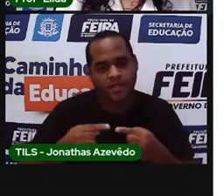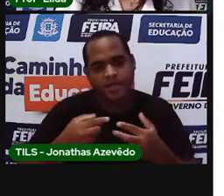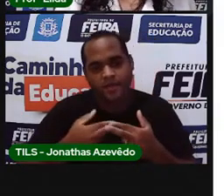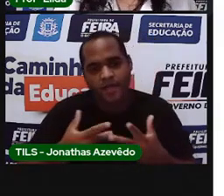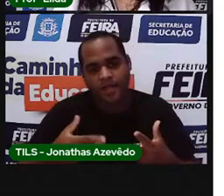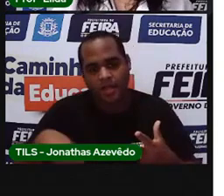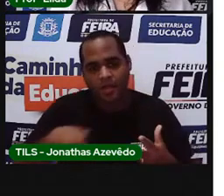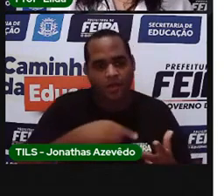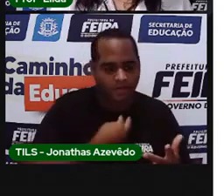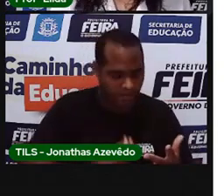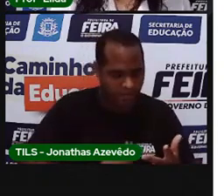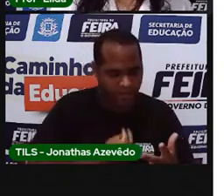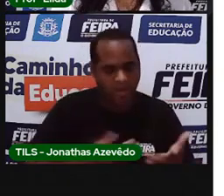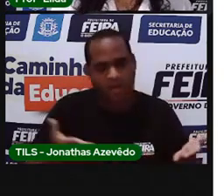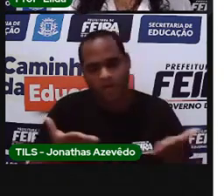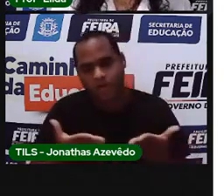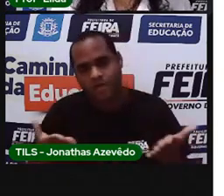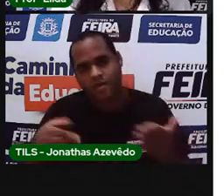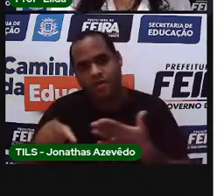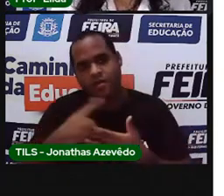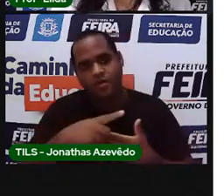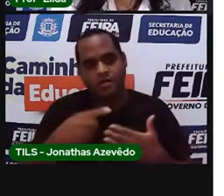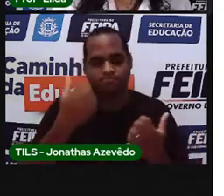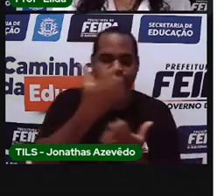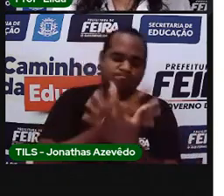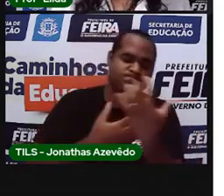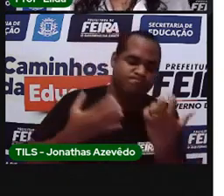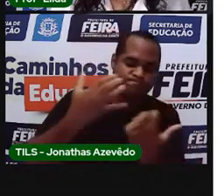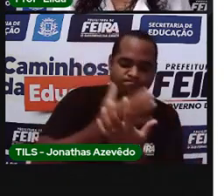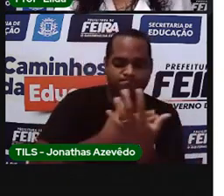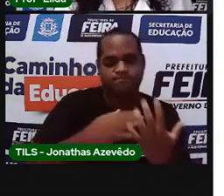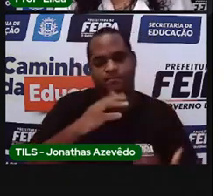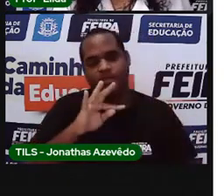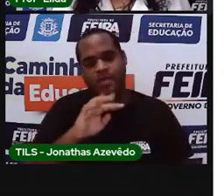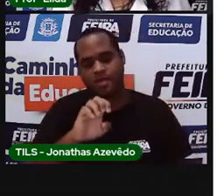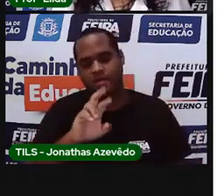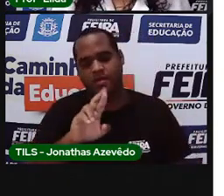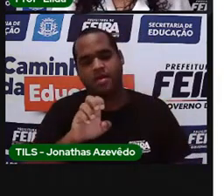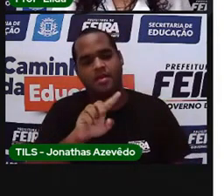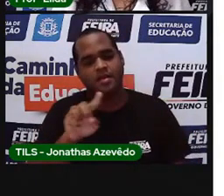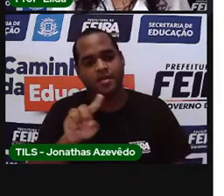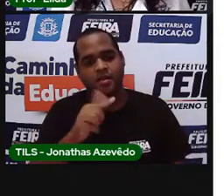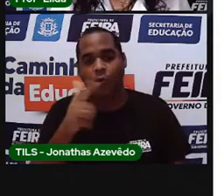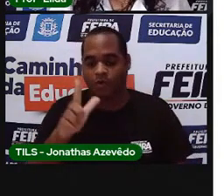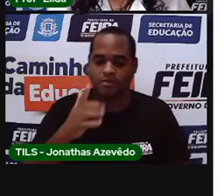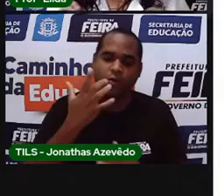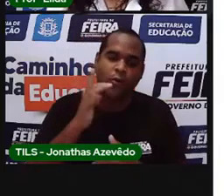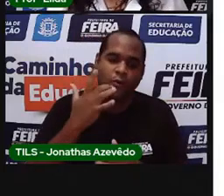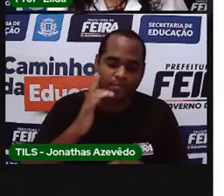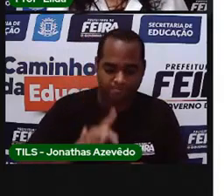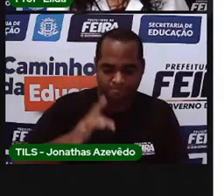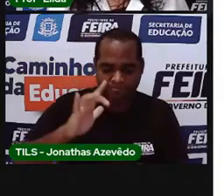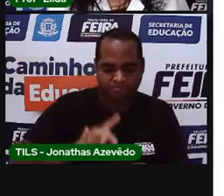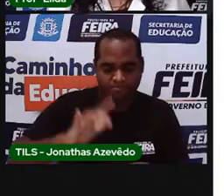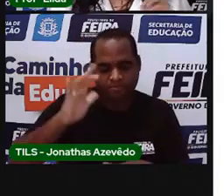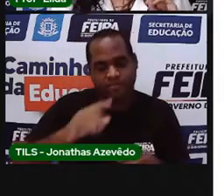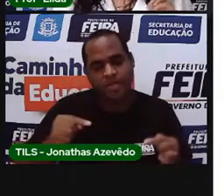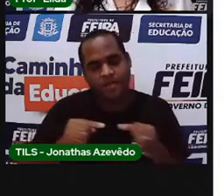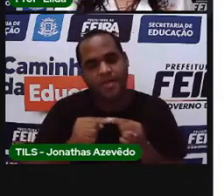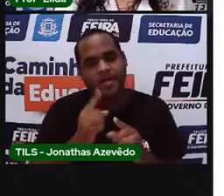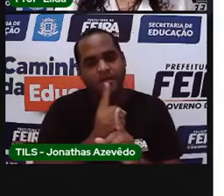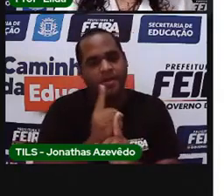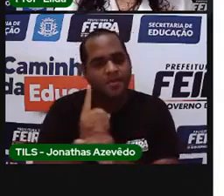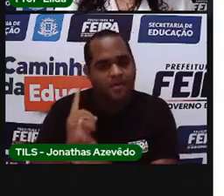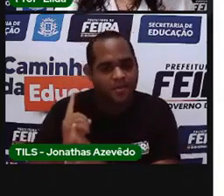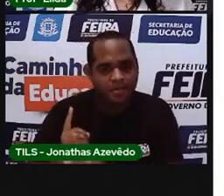Agora que nós já cantamos Terezinha de Jesus, nós vamos a uma caça ao tesouro. É assim, você